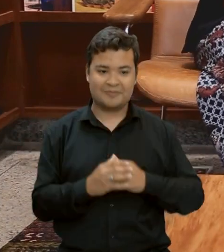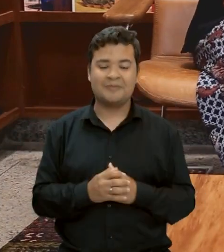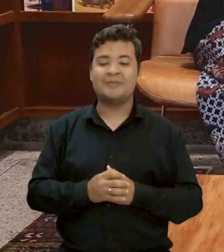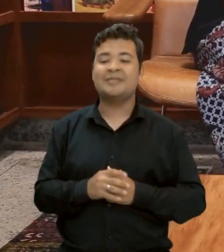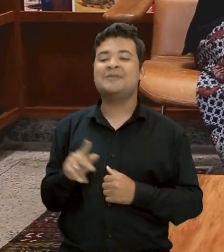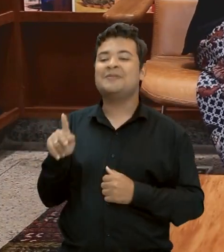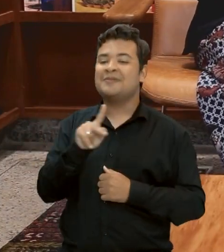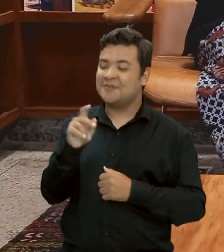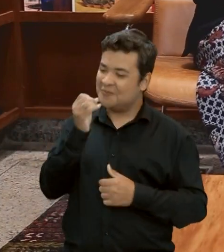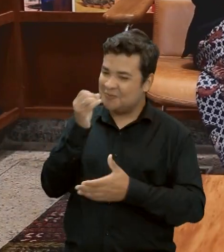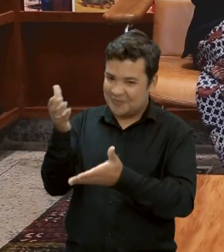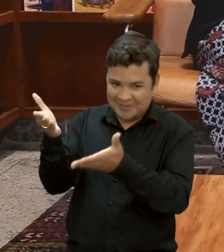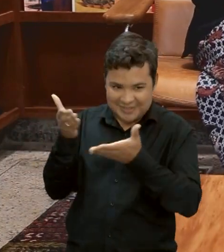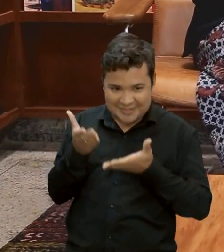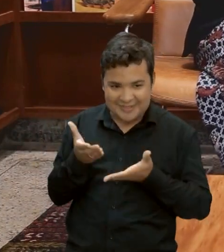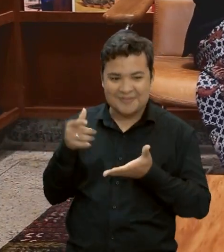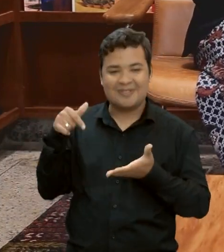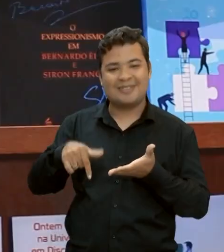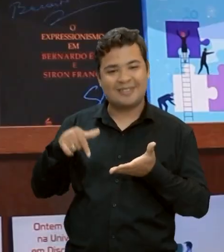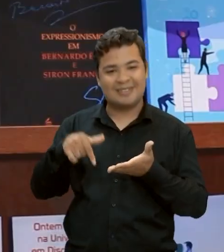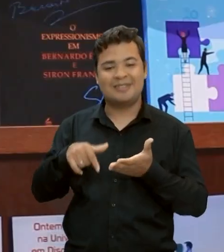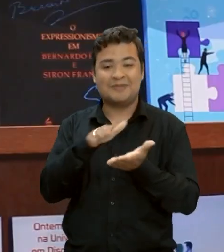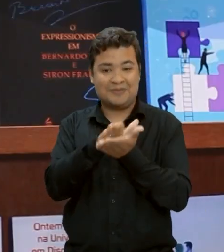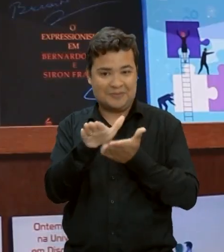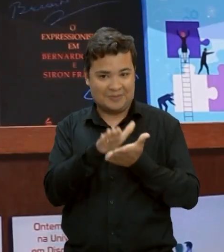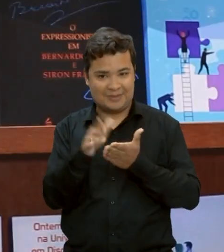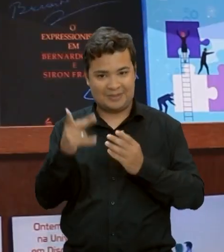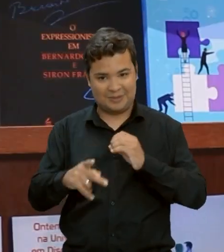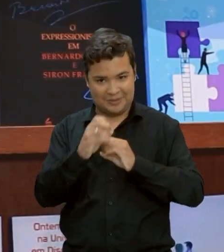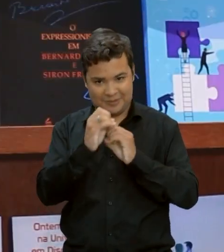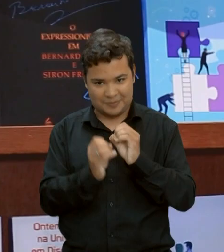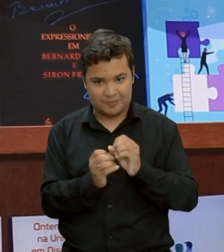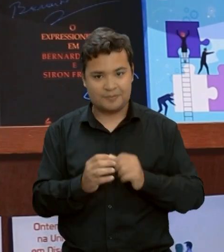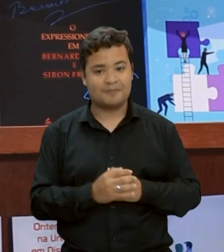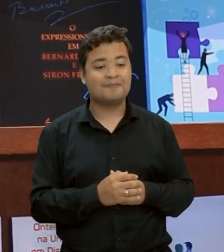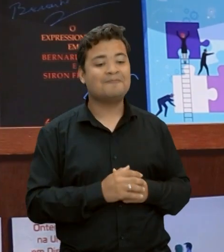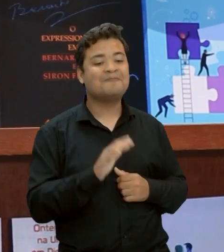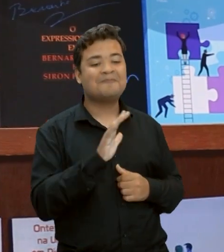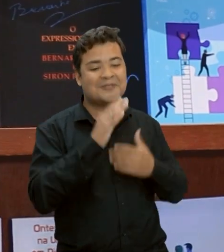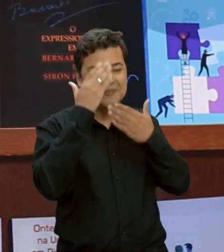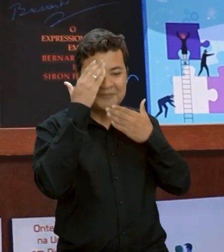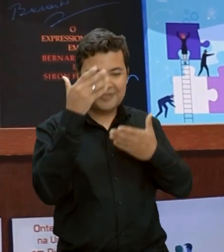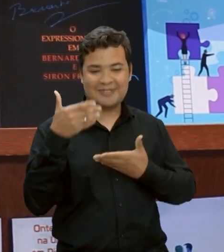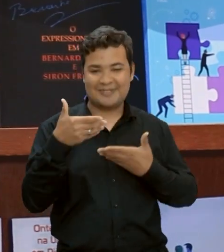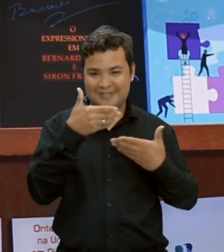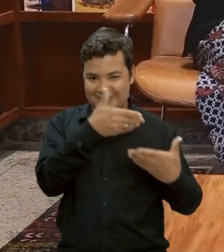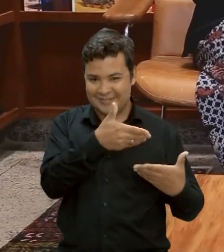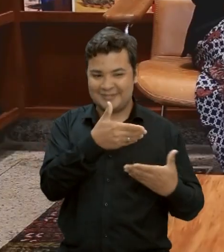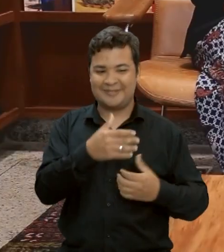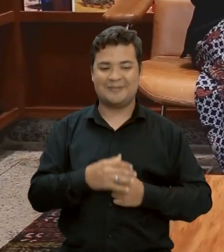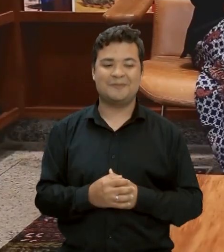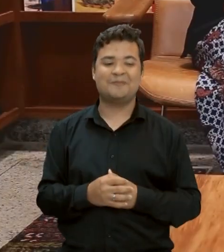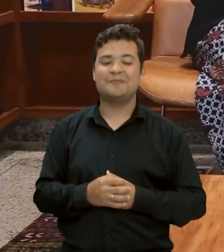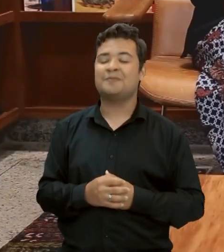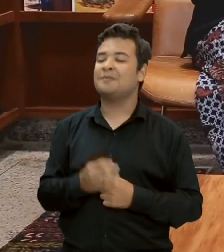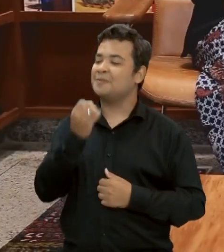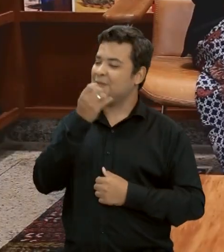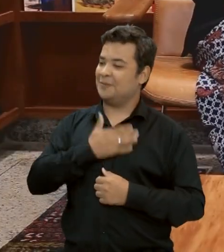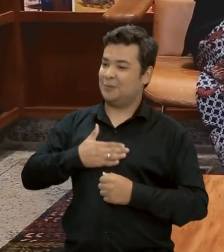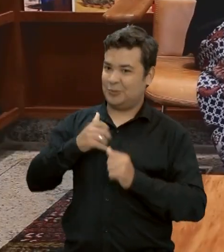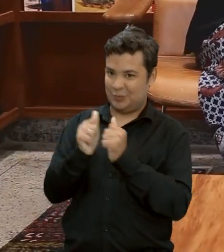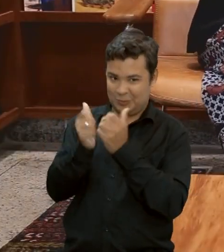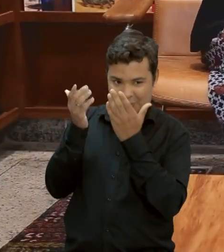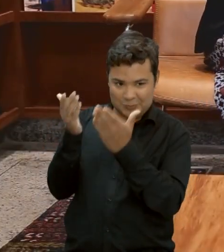bem-vindo aqui ao nosso quadro Publicações. Olá Ana, obrigado pelo convite, é prazer estar aqui com você. O prazer é nosso.